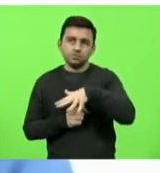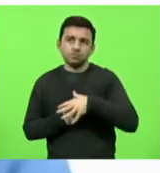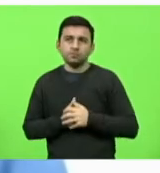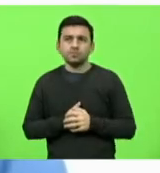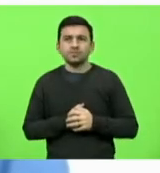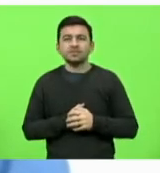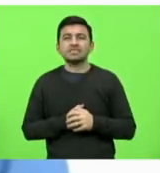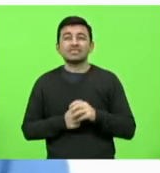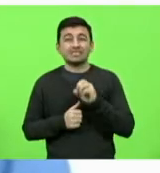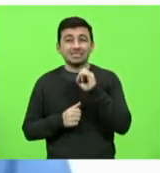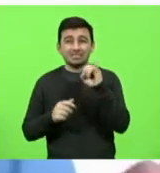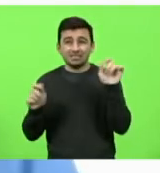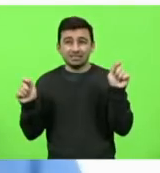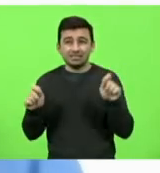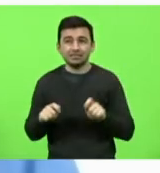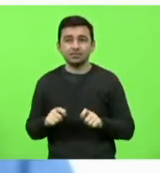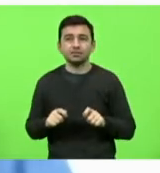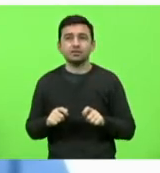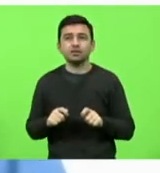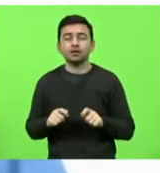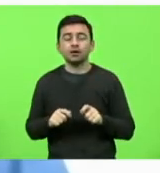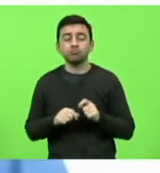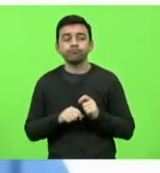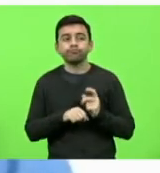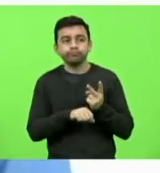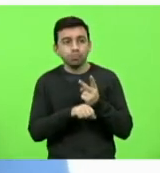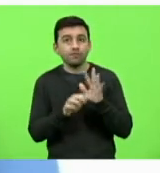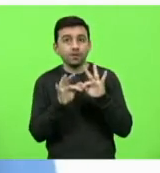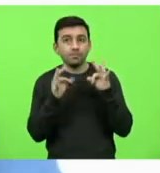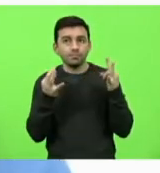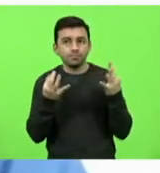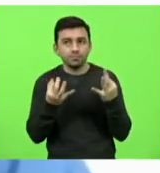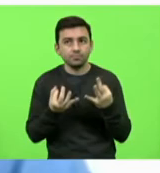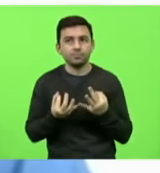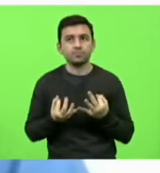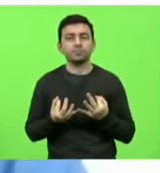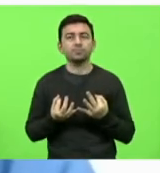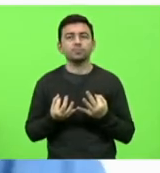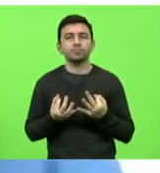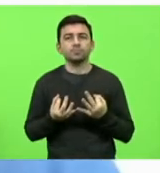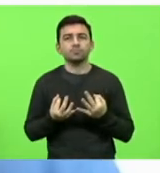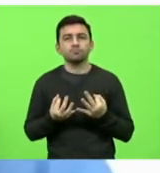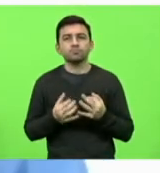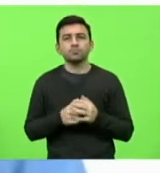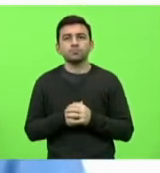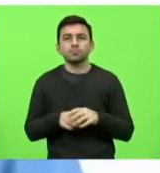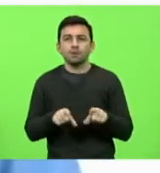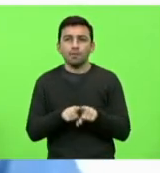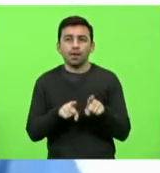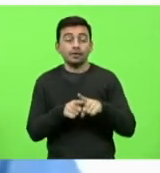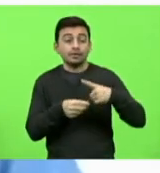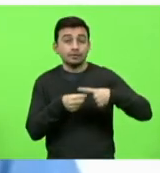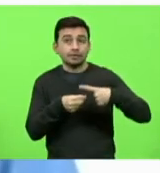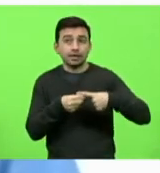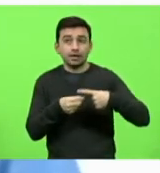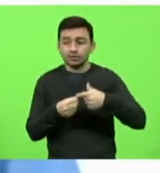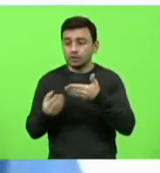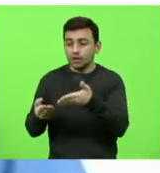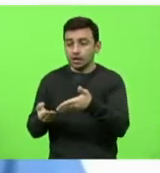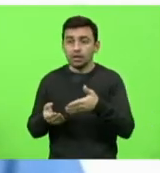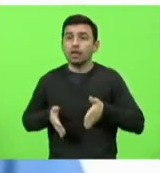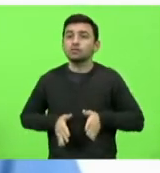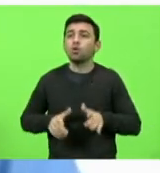possível, buscando seus familiares, buscando o município onde tem origem,